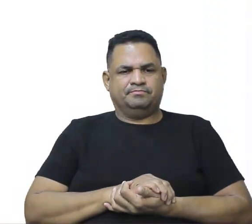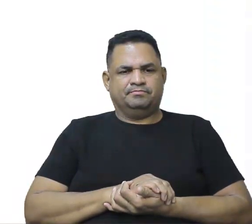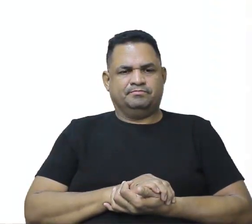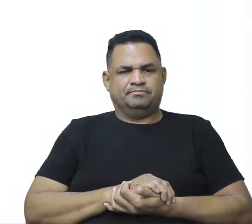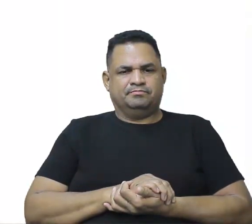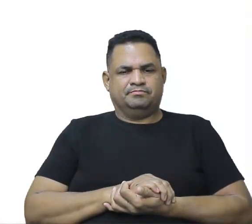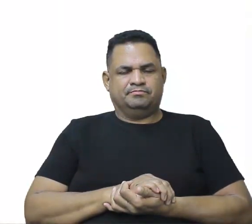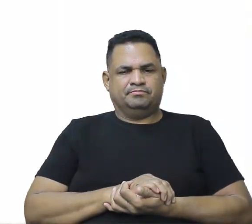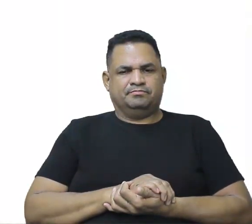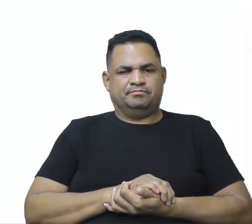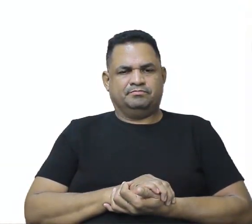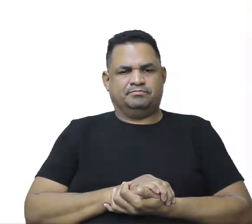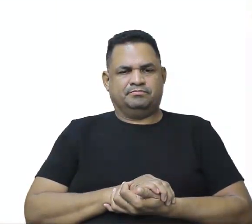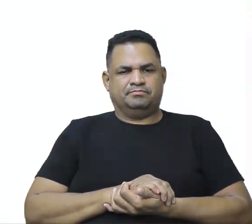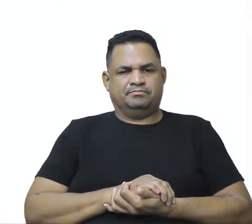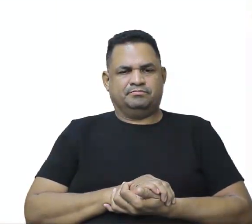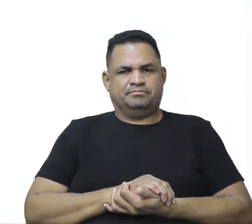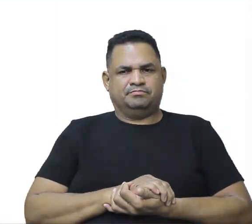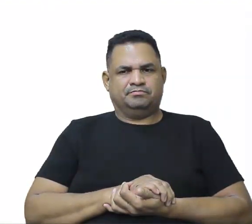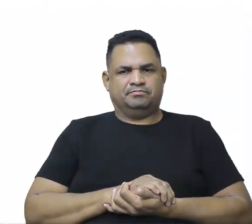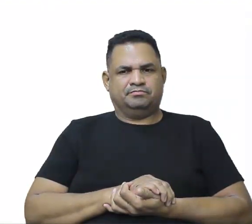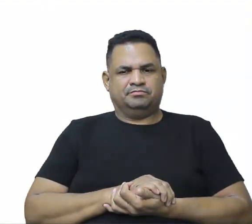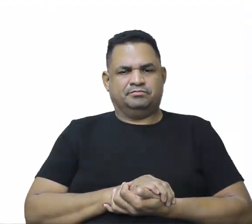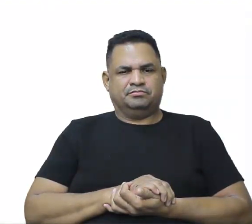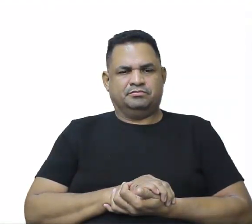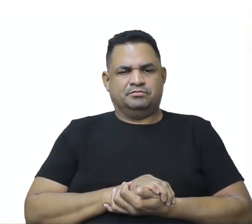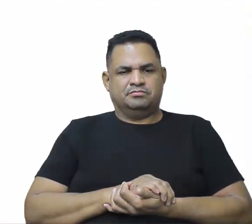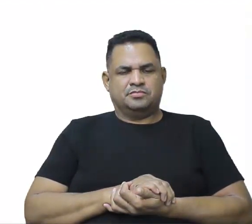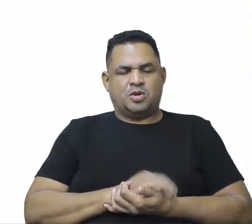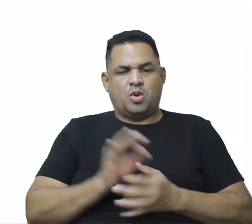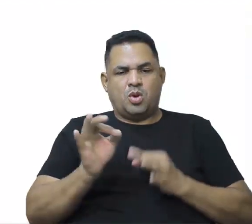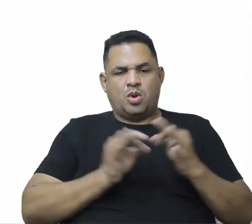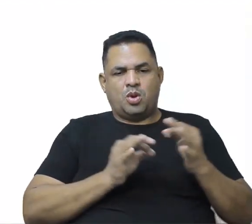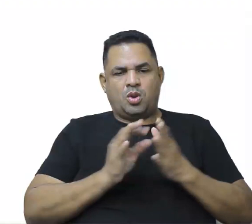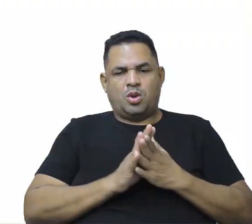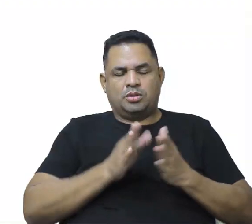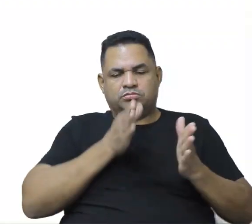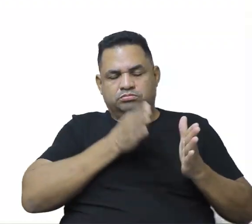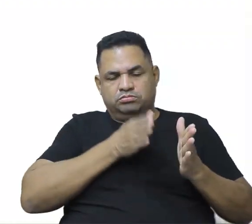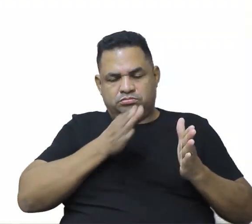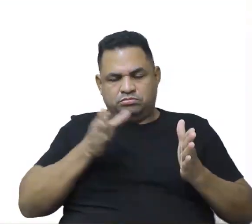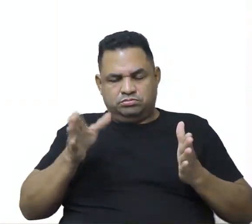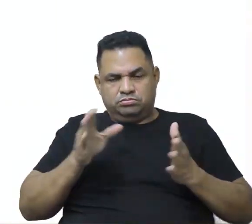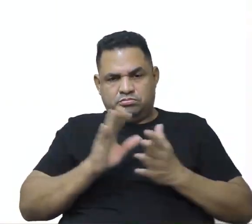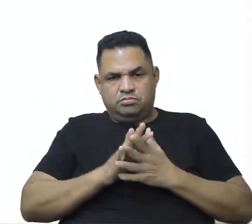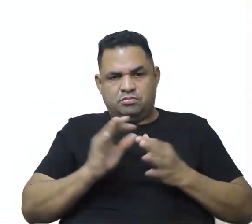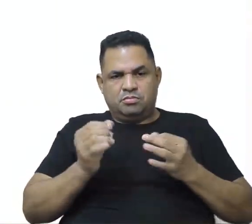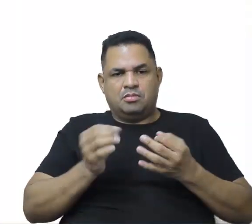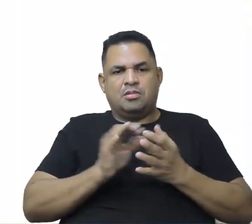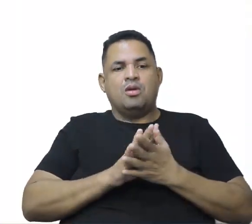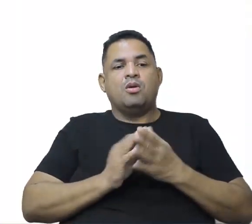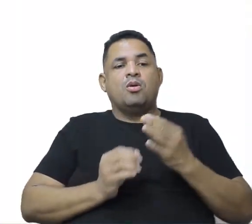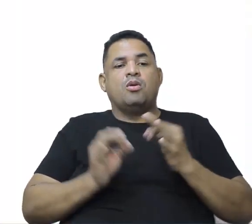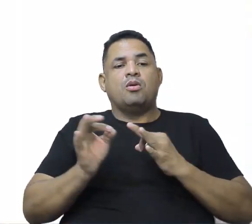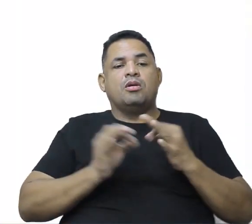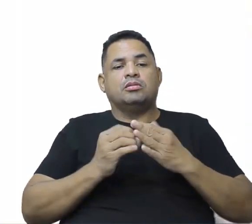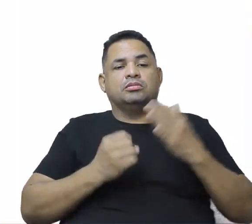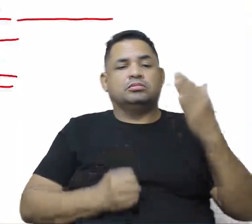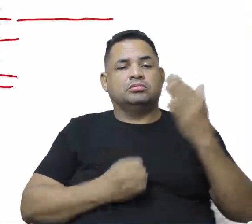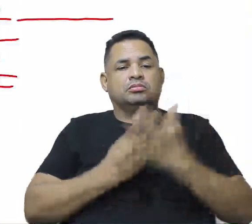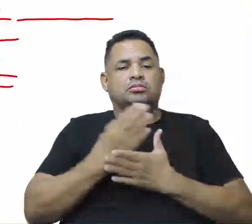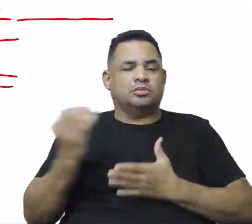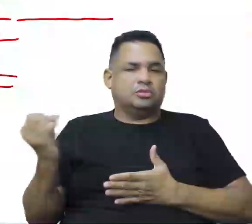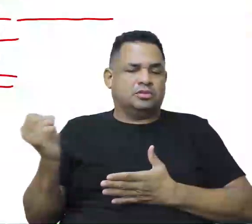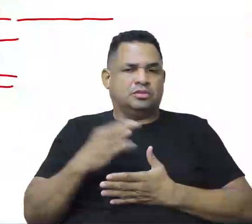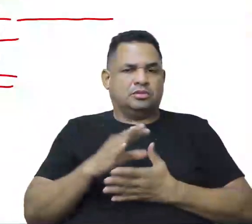Implantação de linhas de montagem também está errado, então é a C mesmo, tá, galerinha? Criação de novas necessidades, o